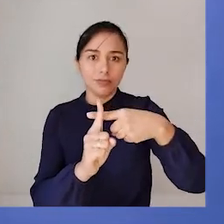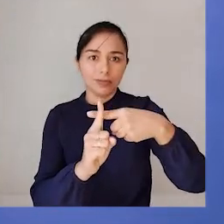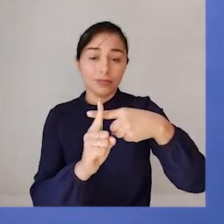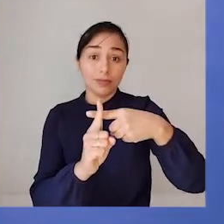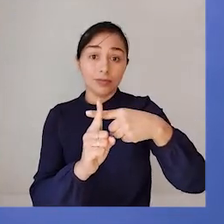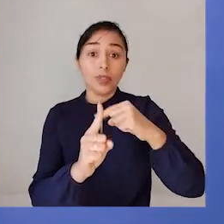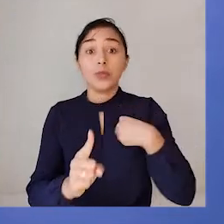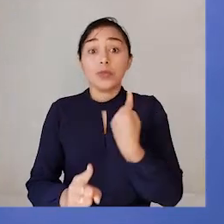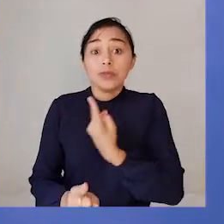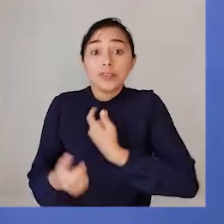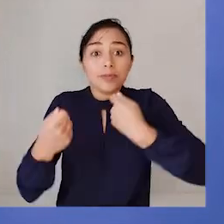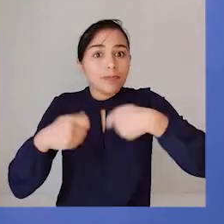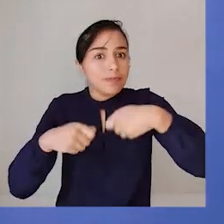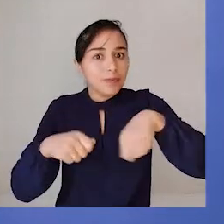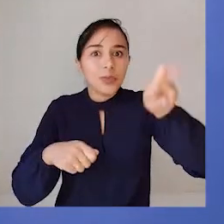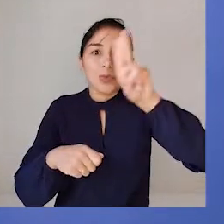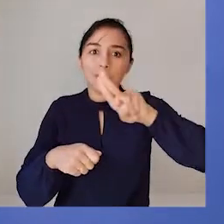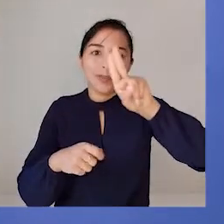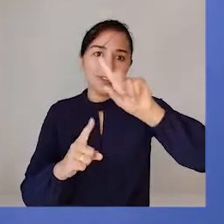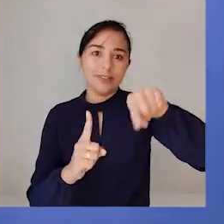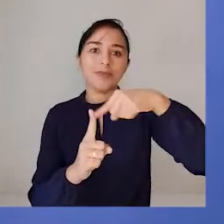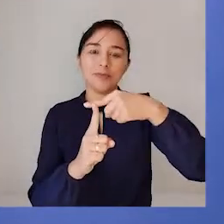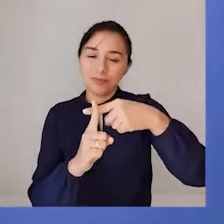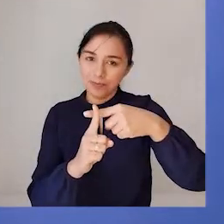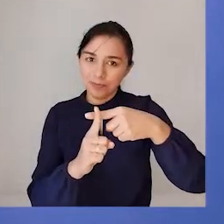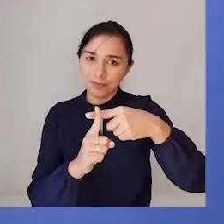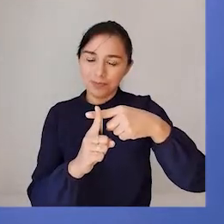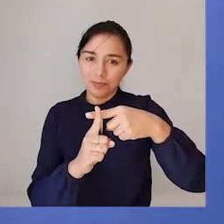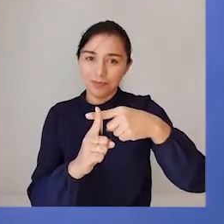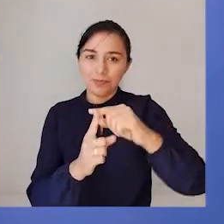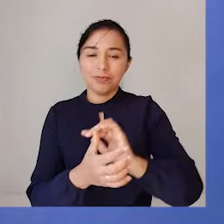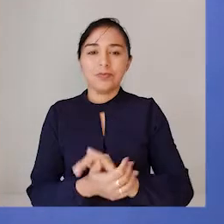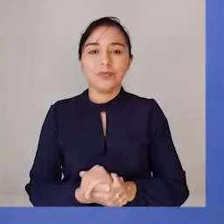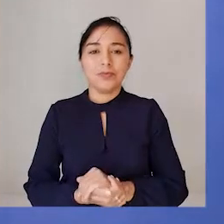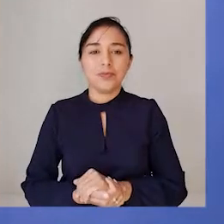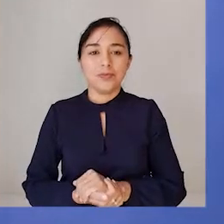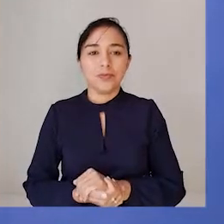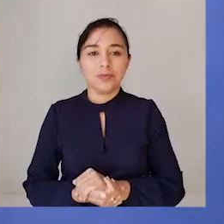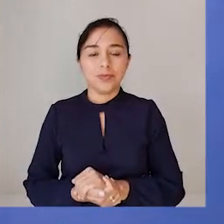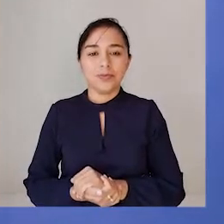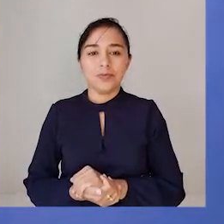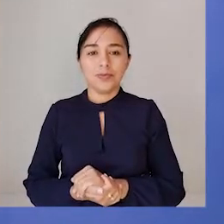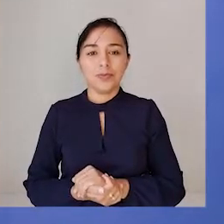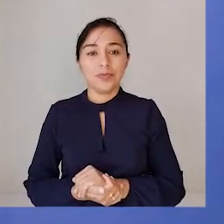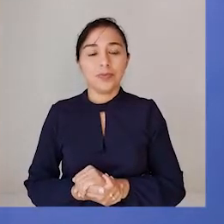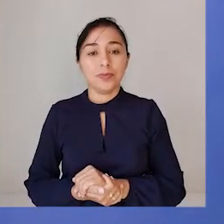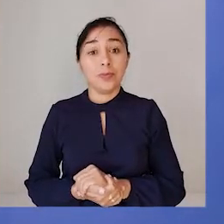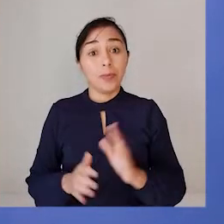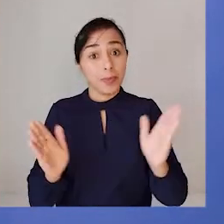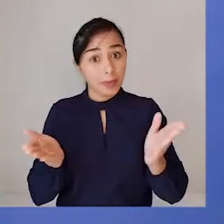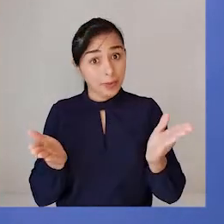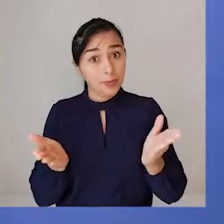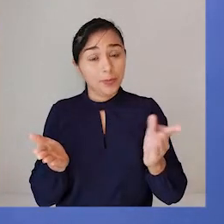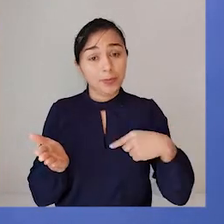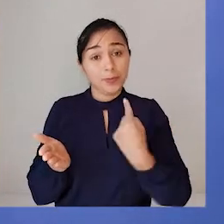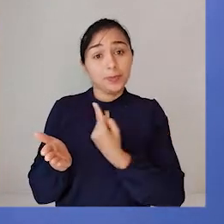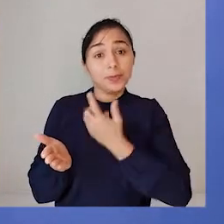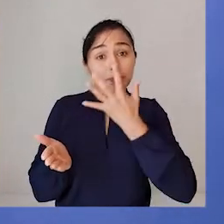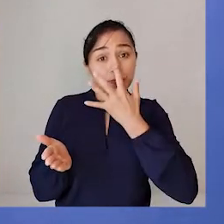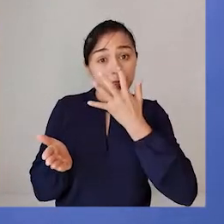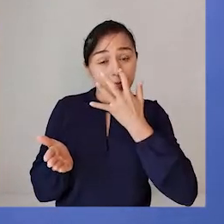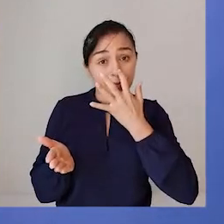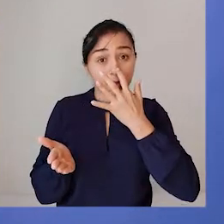adição, quando nós precisamos utilizar essas ações relacionadas à adição. Então nós vamos